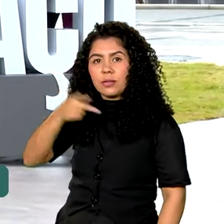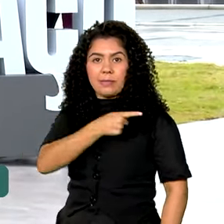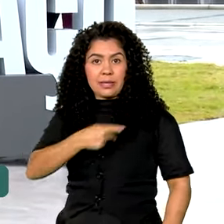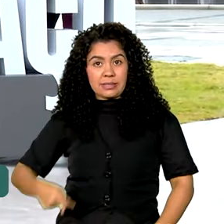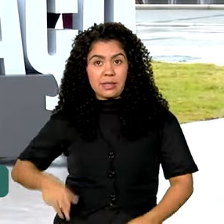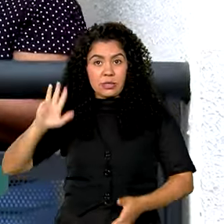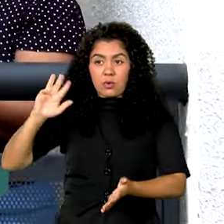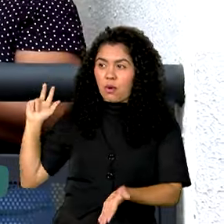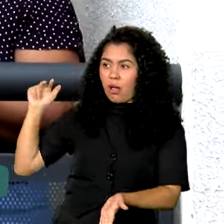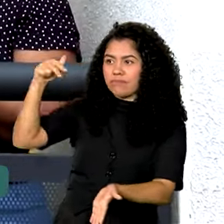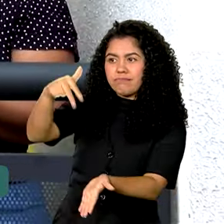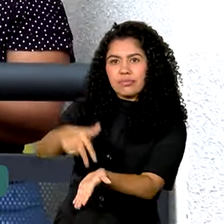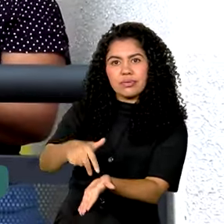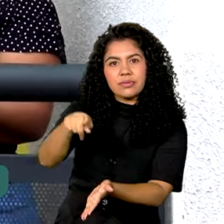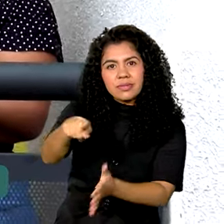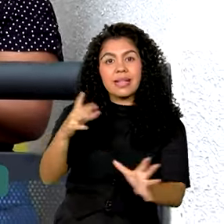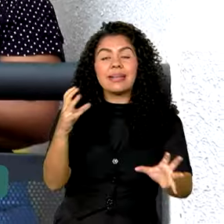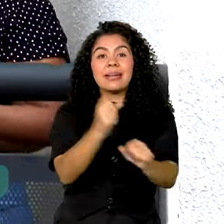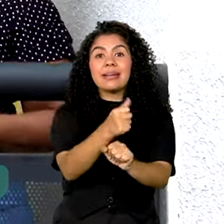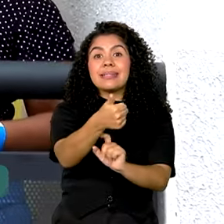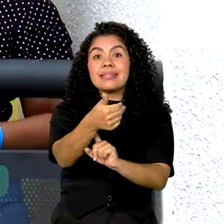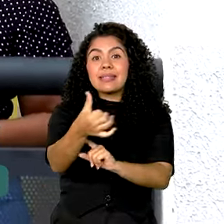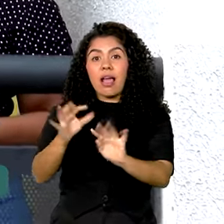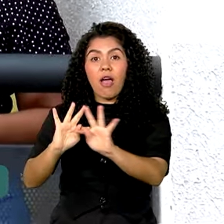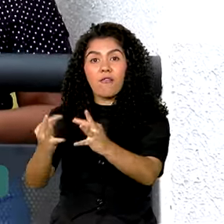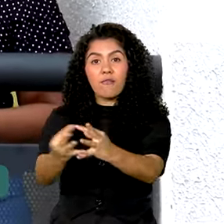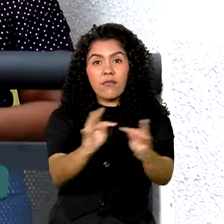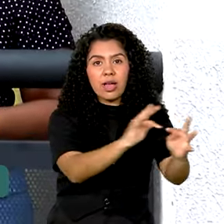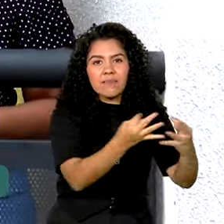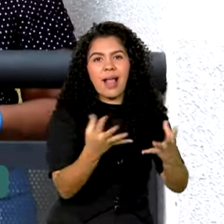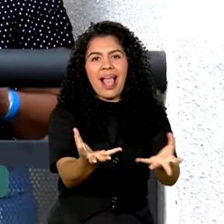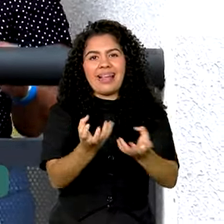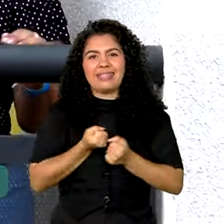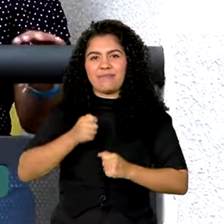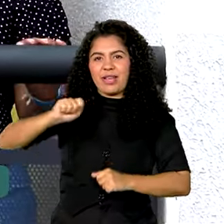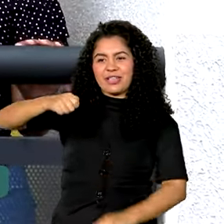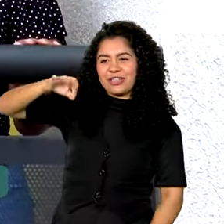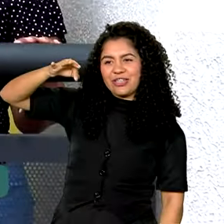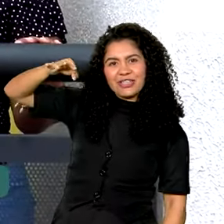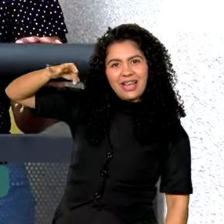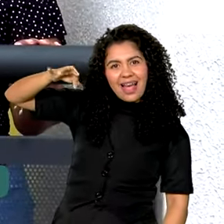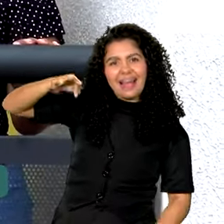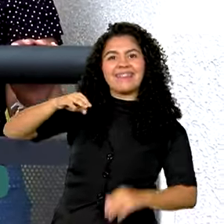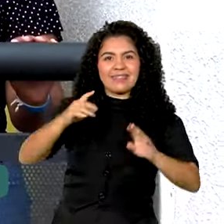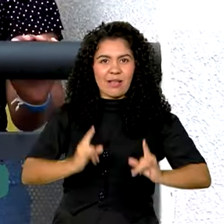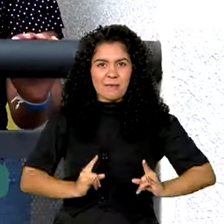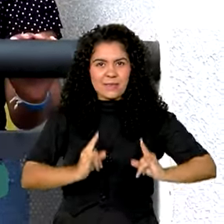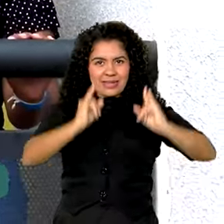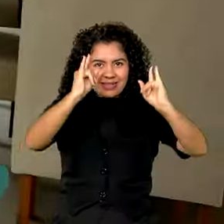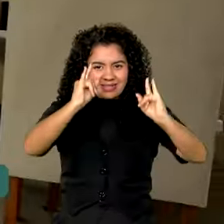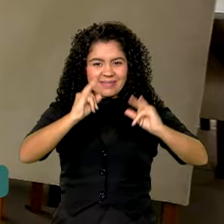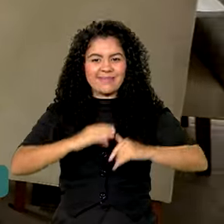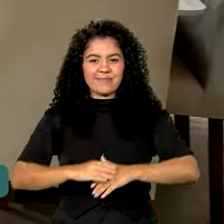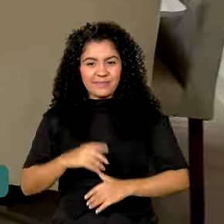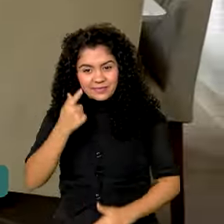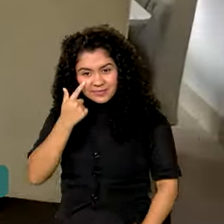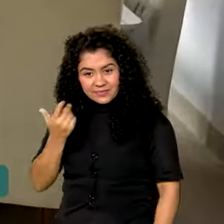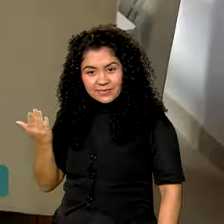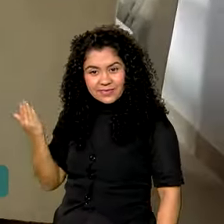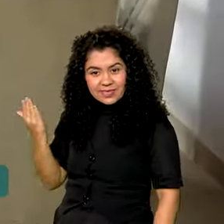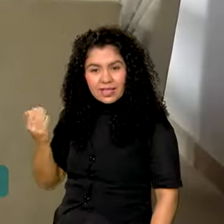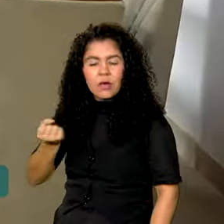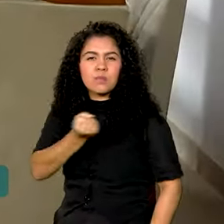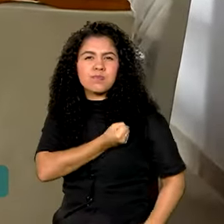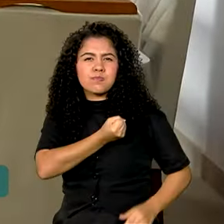Lula, 16 famílias receberam as chaves dos apartamentos do primeiro bloco. Com um